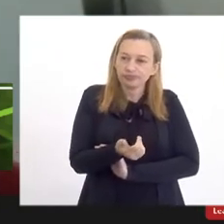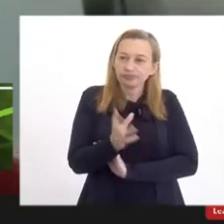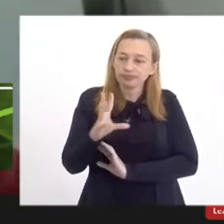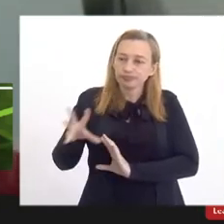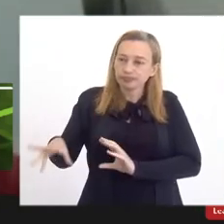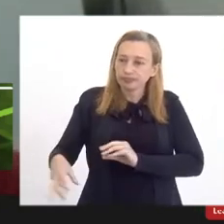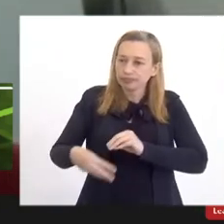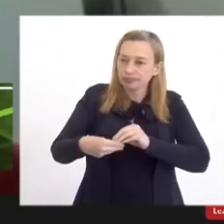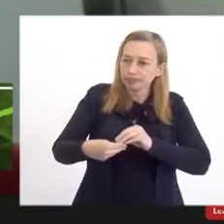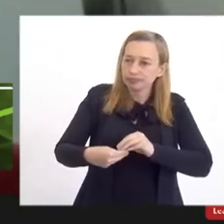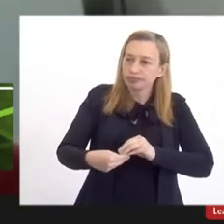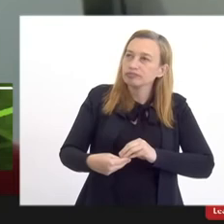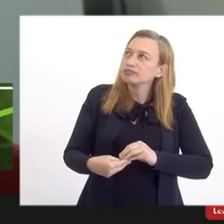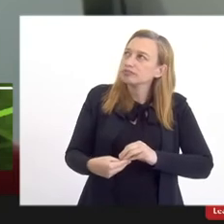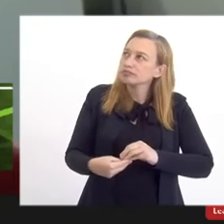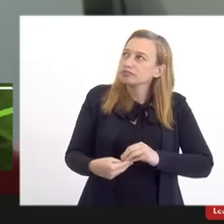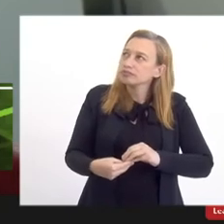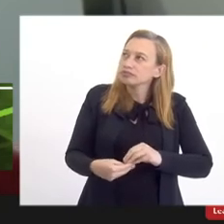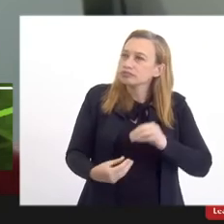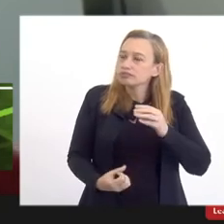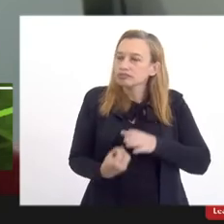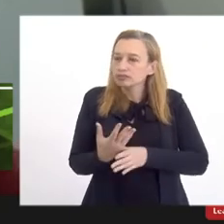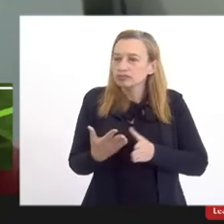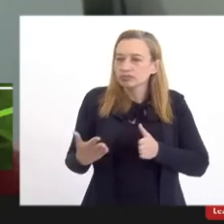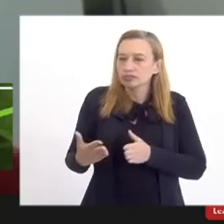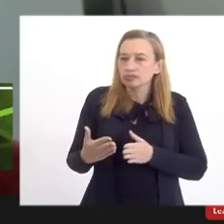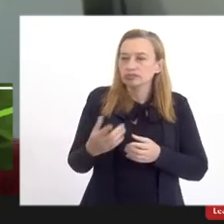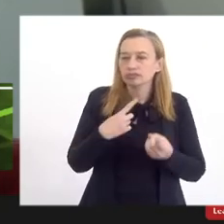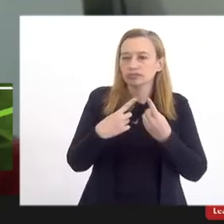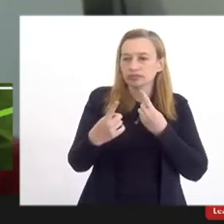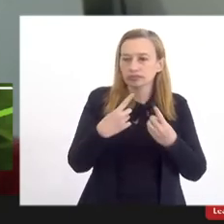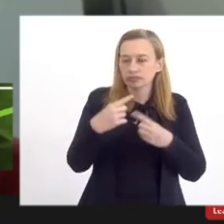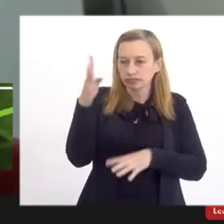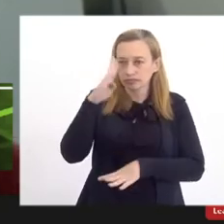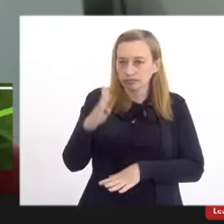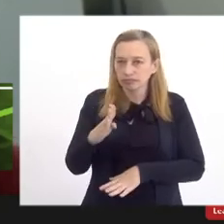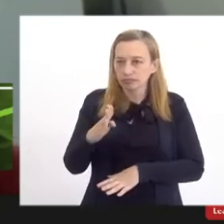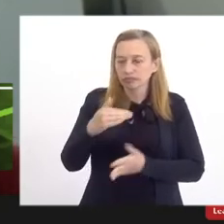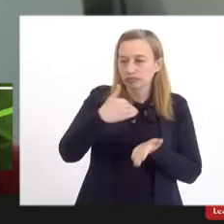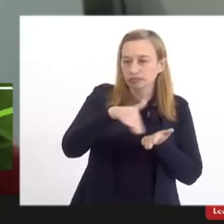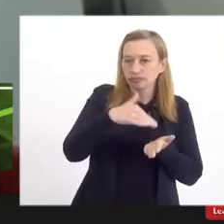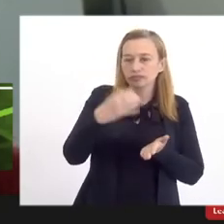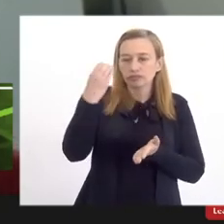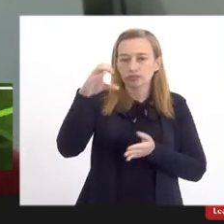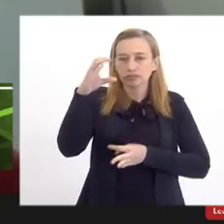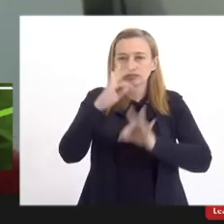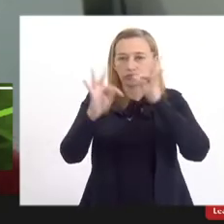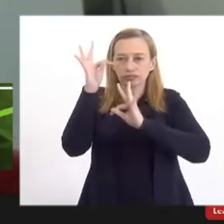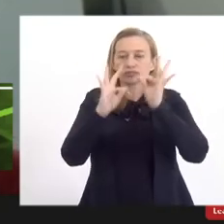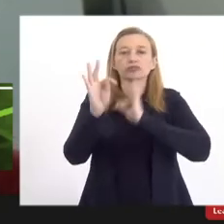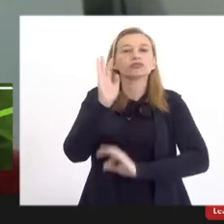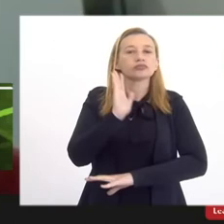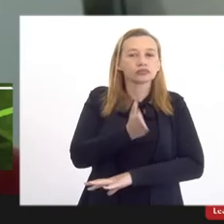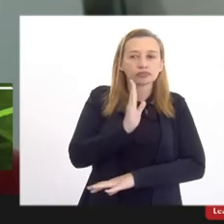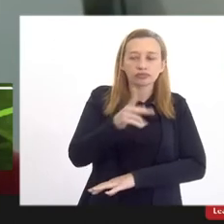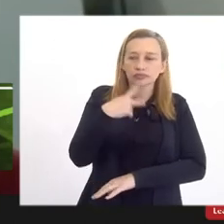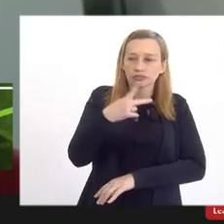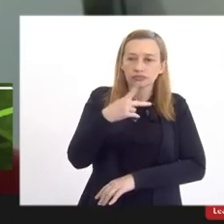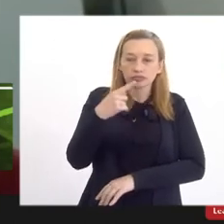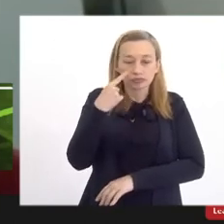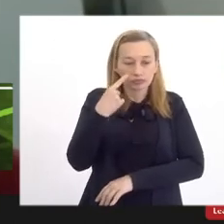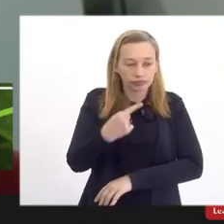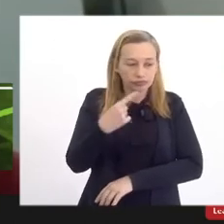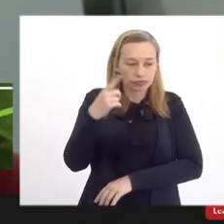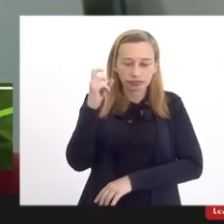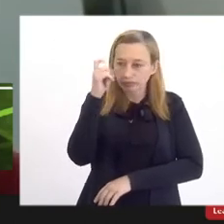implementado a construção na Avenida Brasil, a Secretaria de Ciência e Tecnologia já detectou dificuldades na